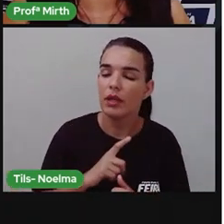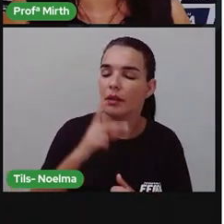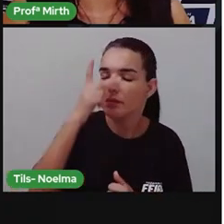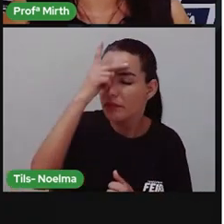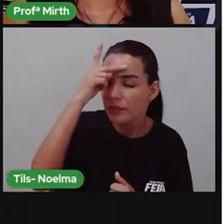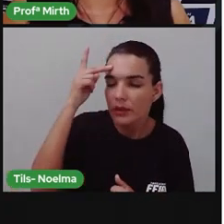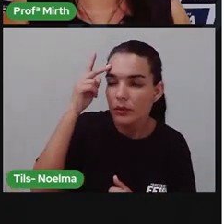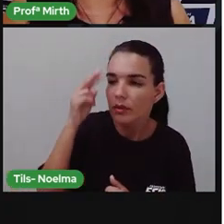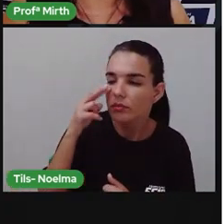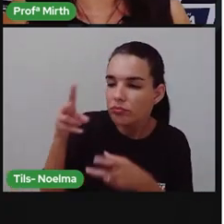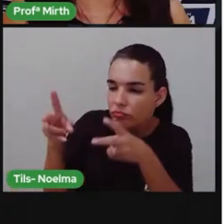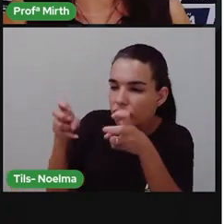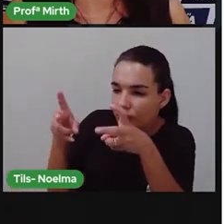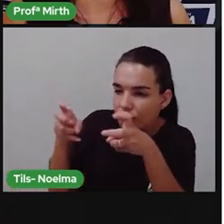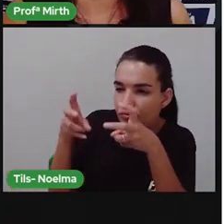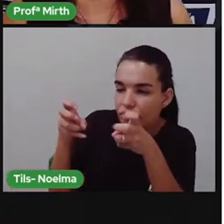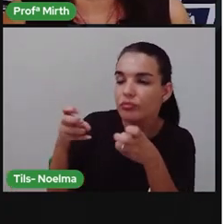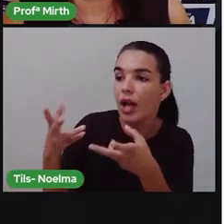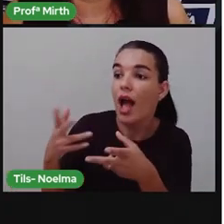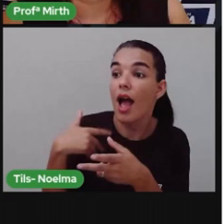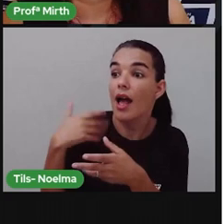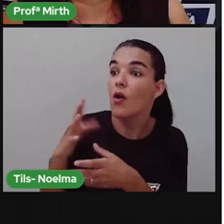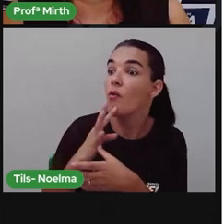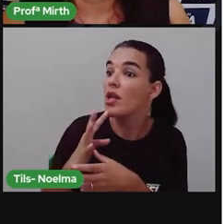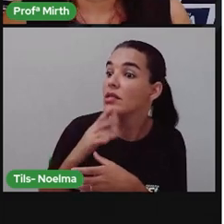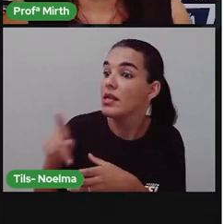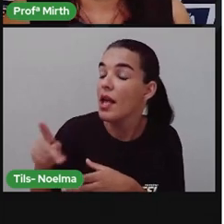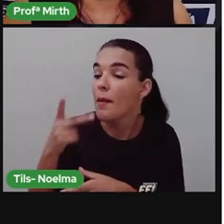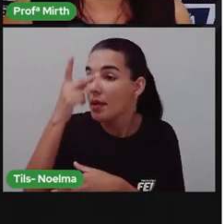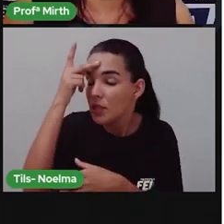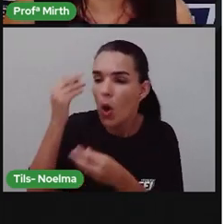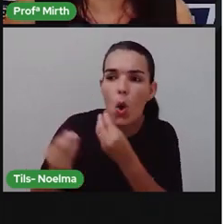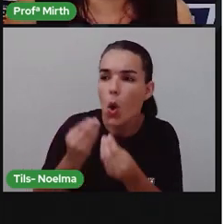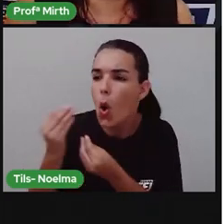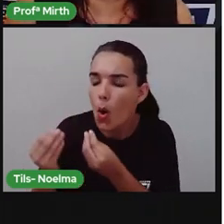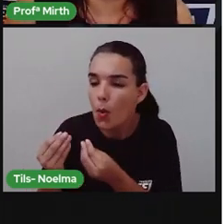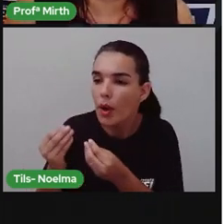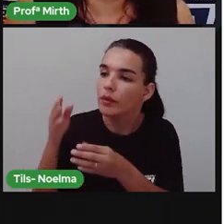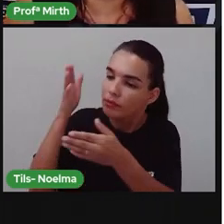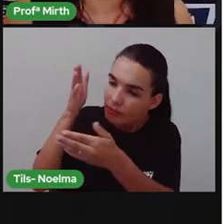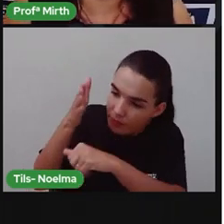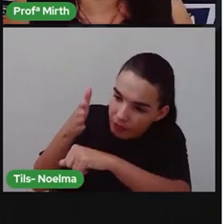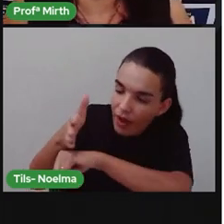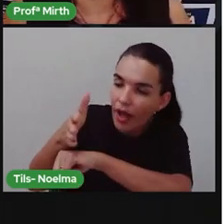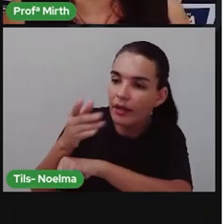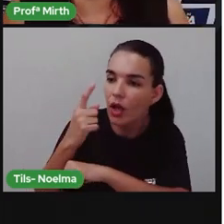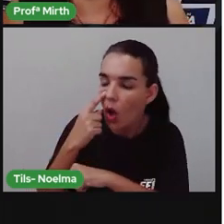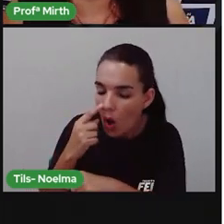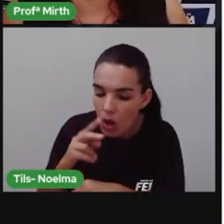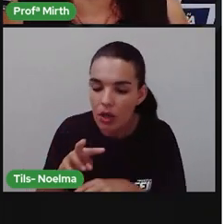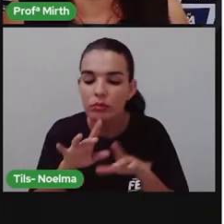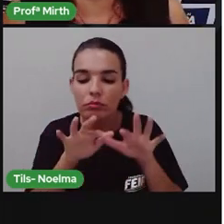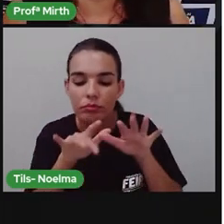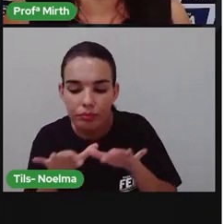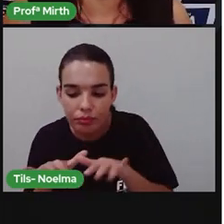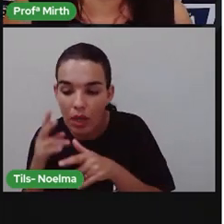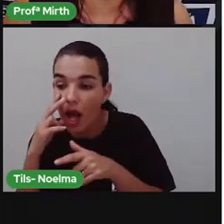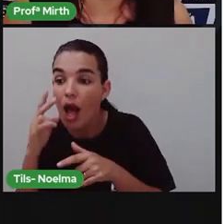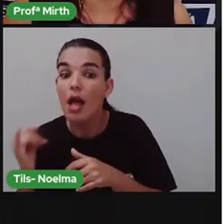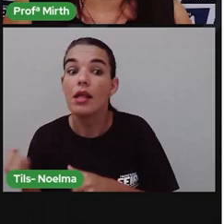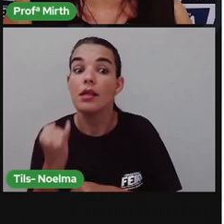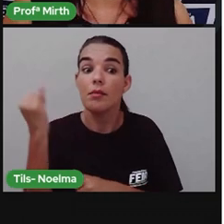Então, geralmente, as biografias que são feitas, né? Esse biografado é uma pessoa que ela é influente, é uma pessoa que ela é